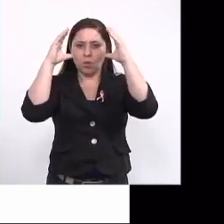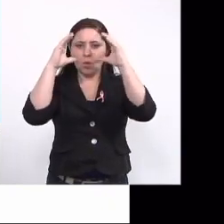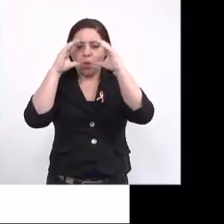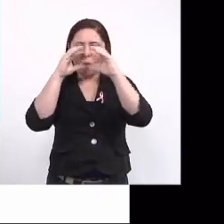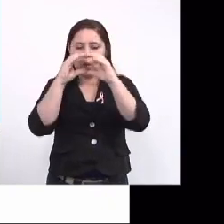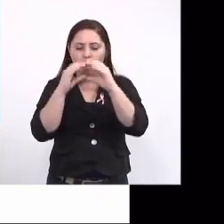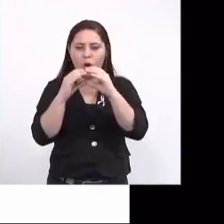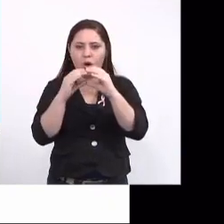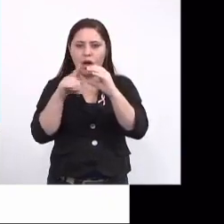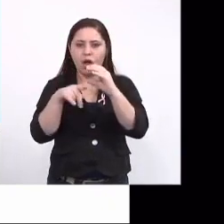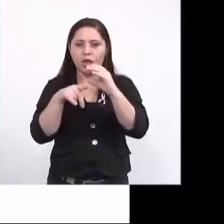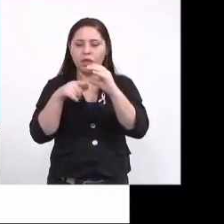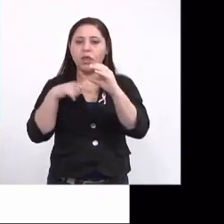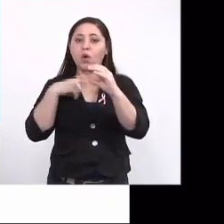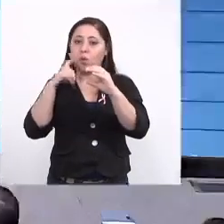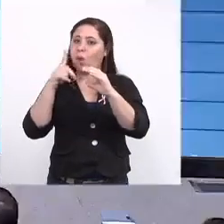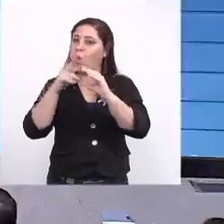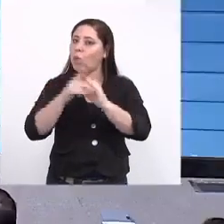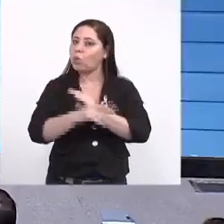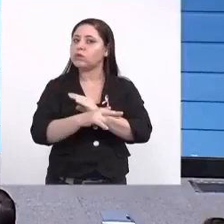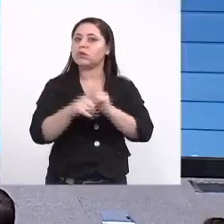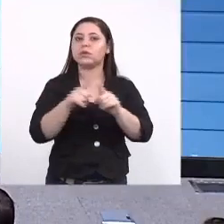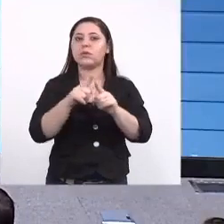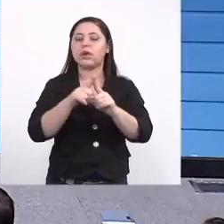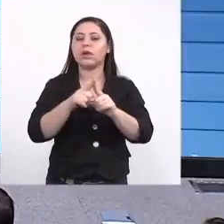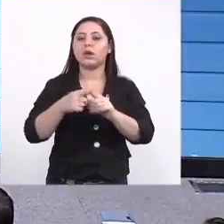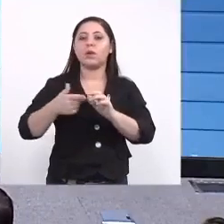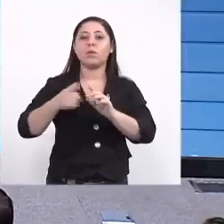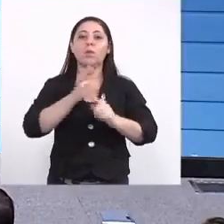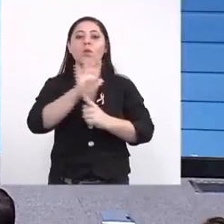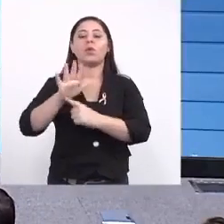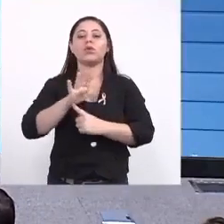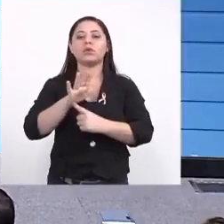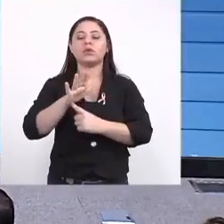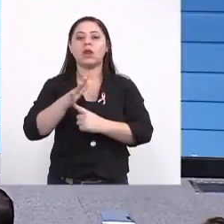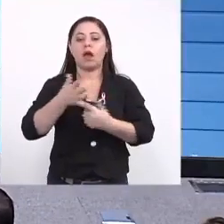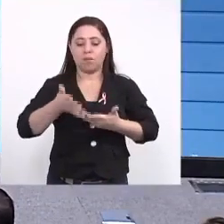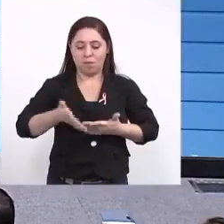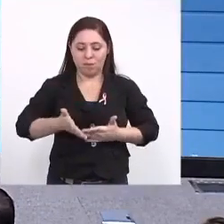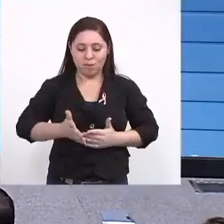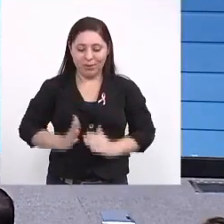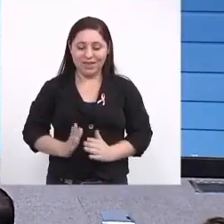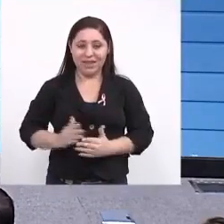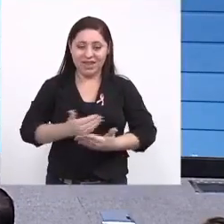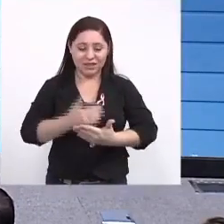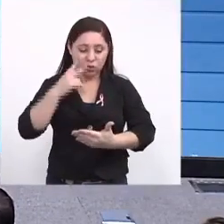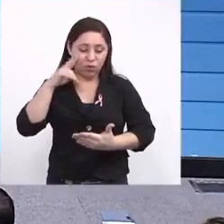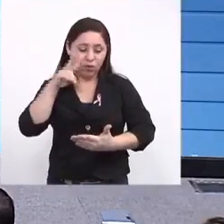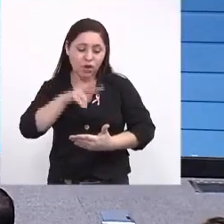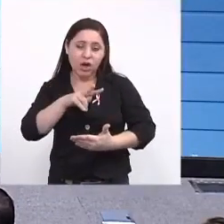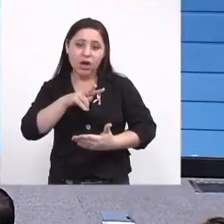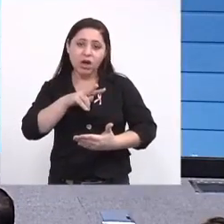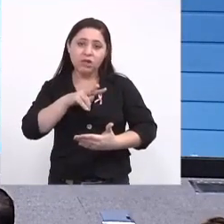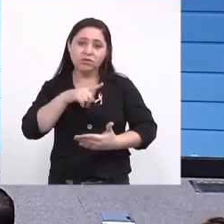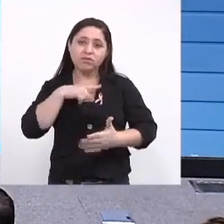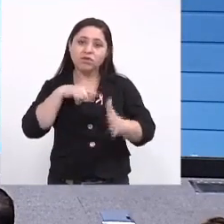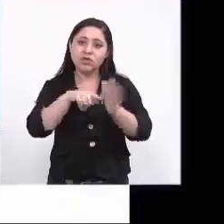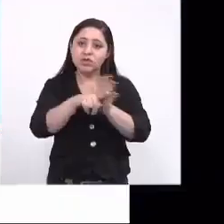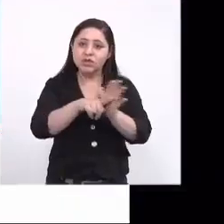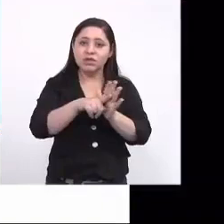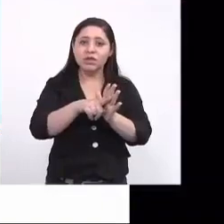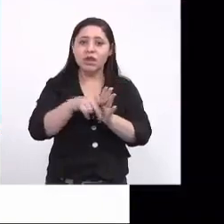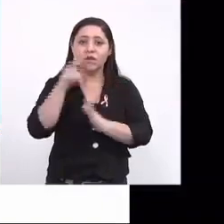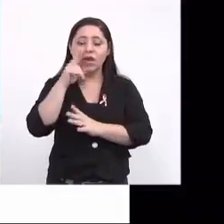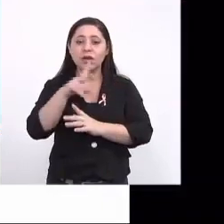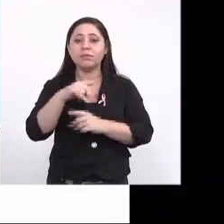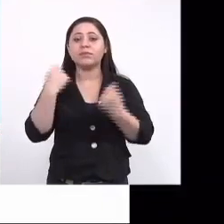manifestações imediatas que são diagnosticadas ao nascimento, que conferem gravidade a essa criança